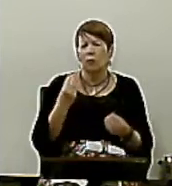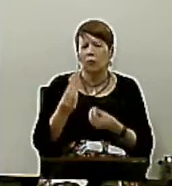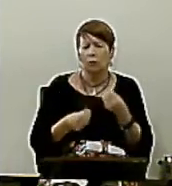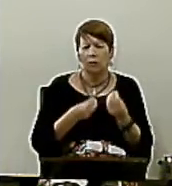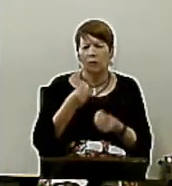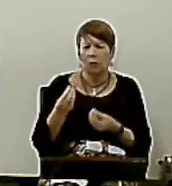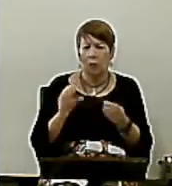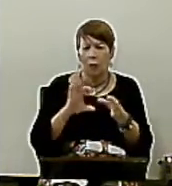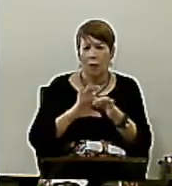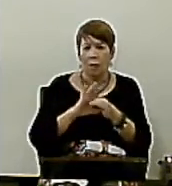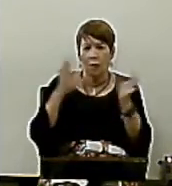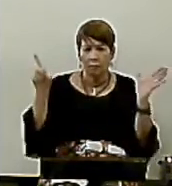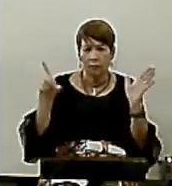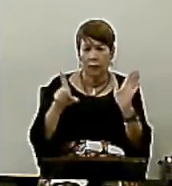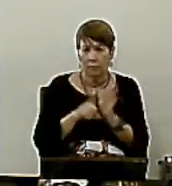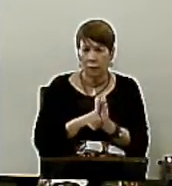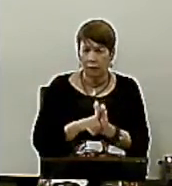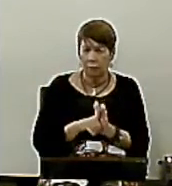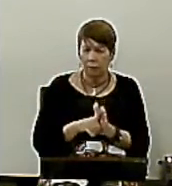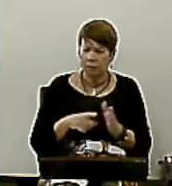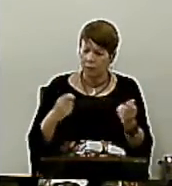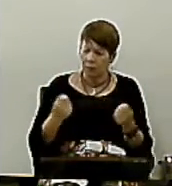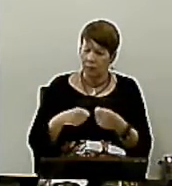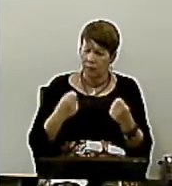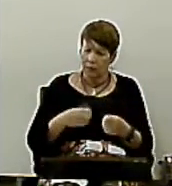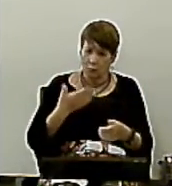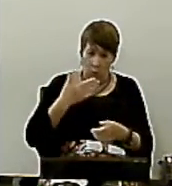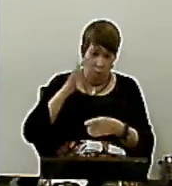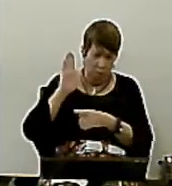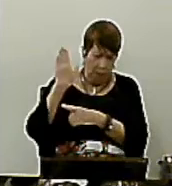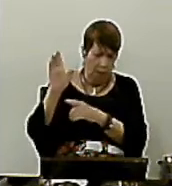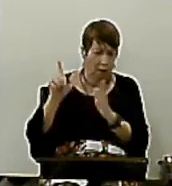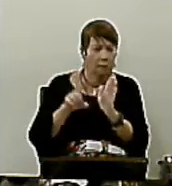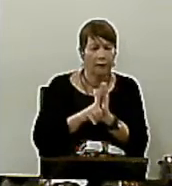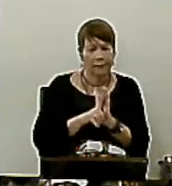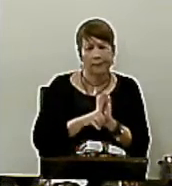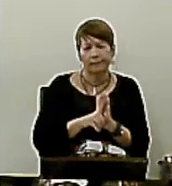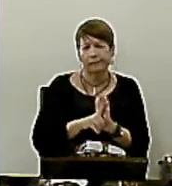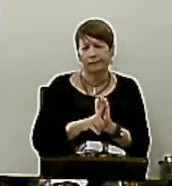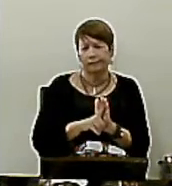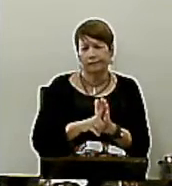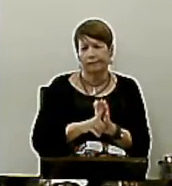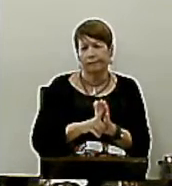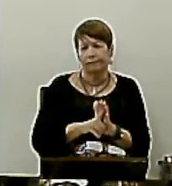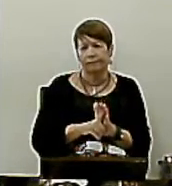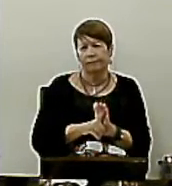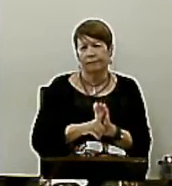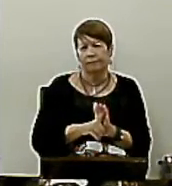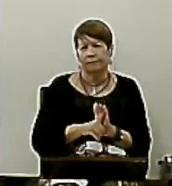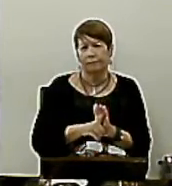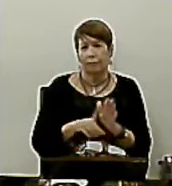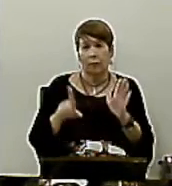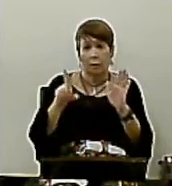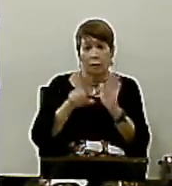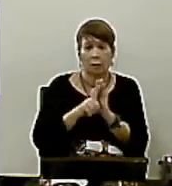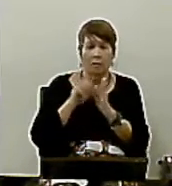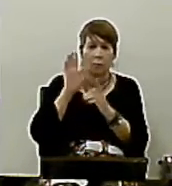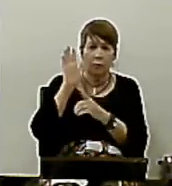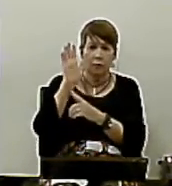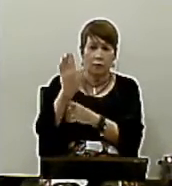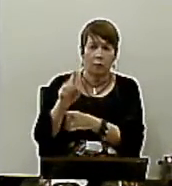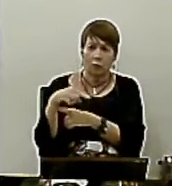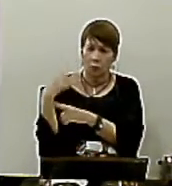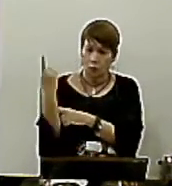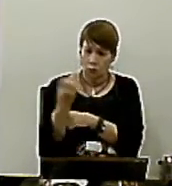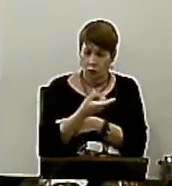Eu cumpro a lei Porque aquilo Que nós fomos livres Da lei Foi da sua Condenação A lei mostrava Que nós